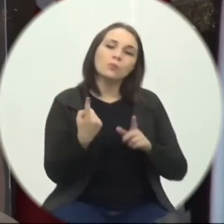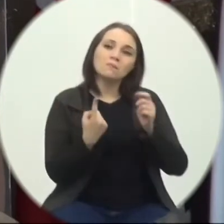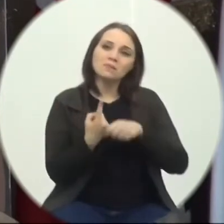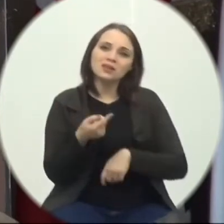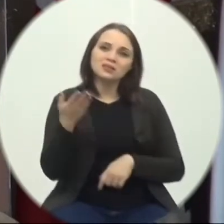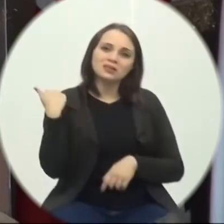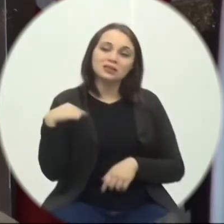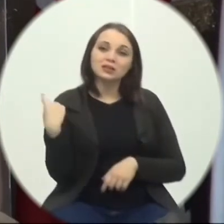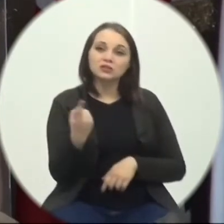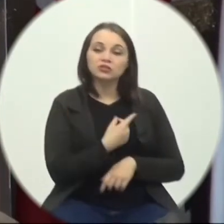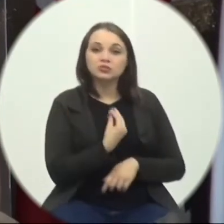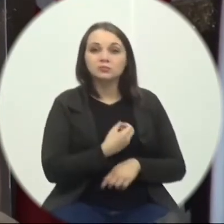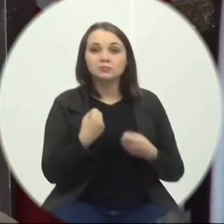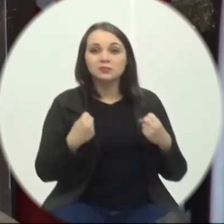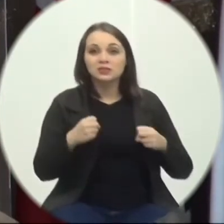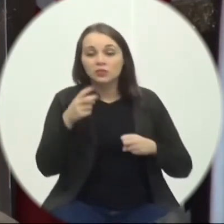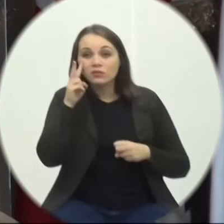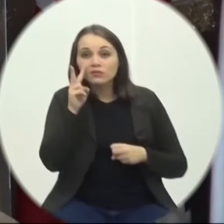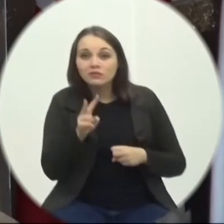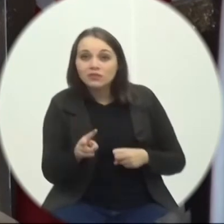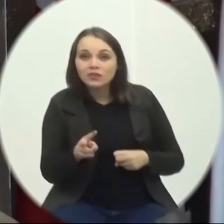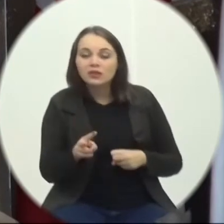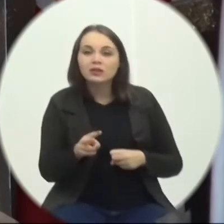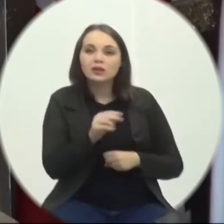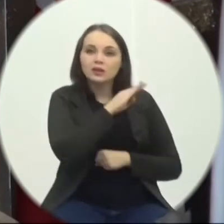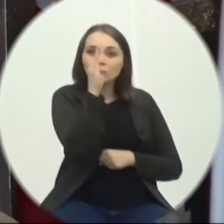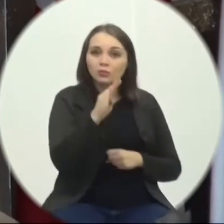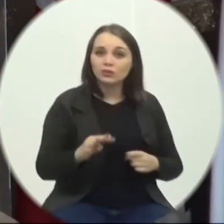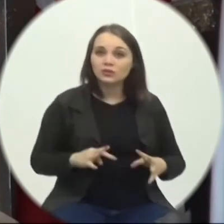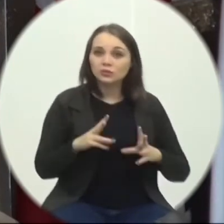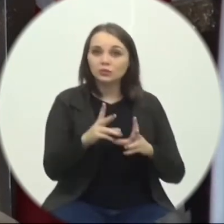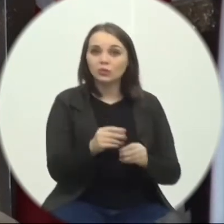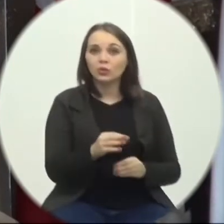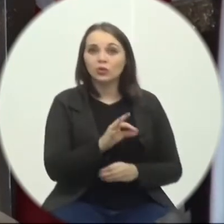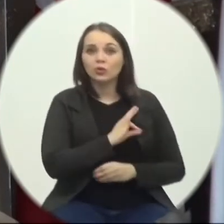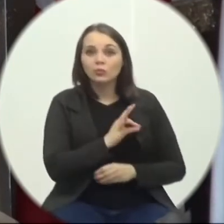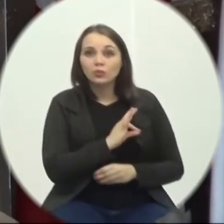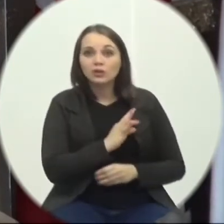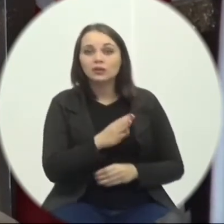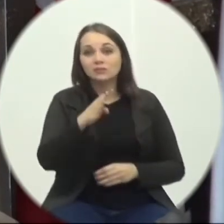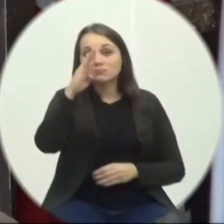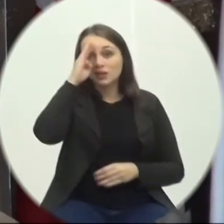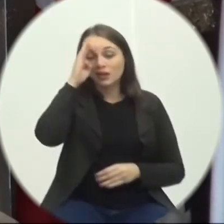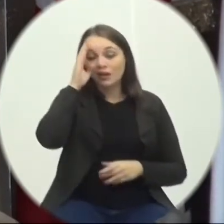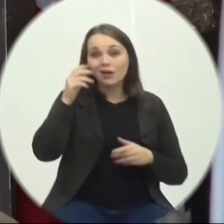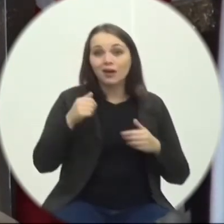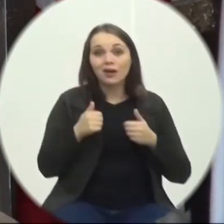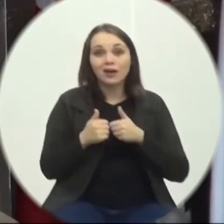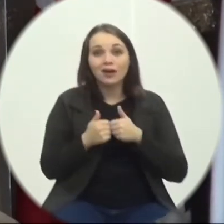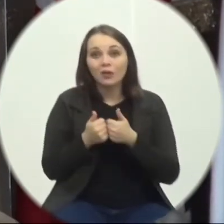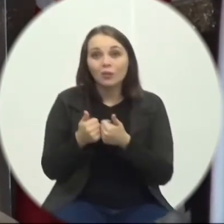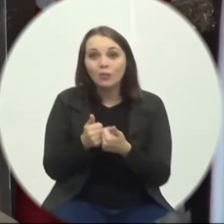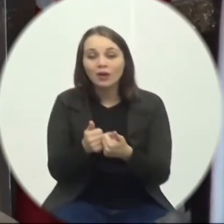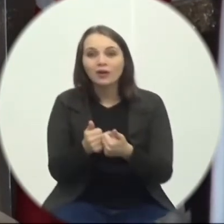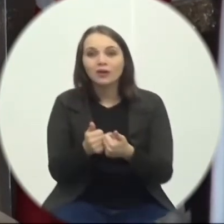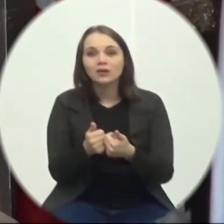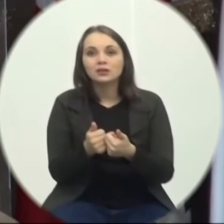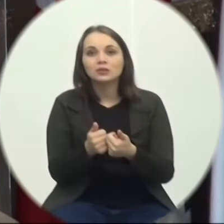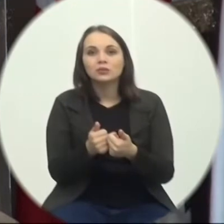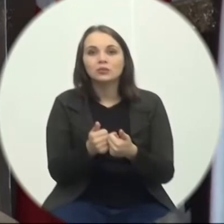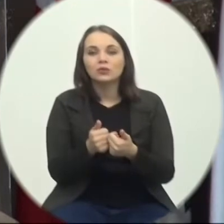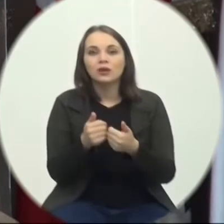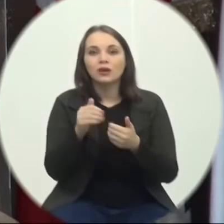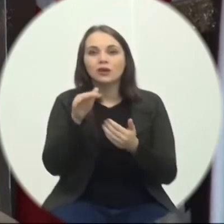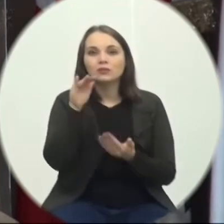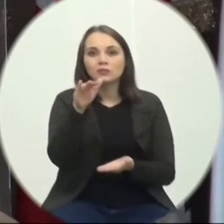gente teve que Acompanhar A nível nacional Polícia militar Acompanhando Escoltando Tubos de oxigênio